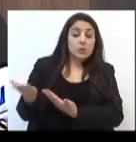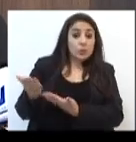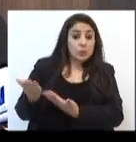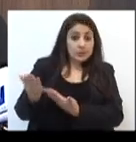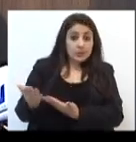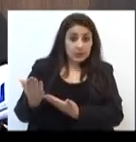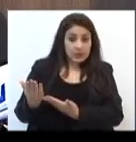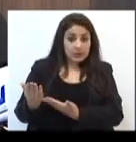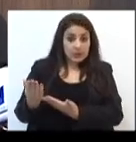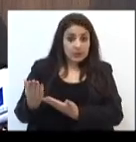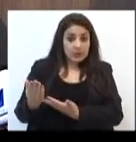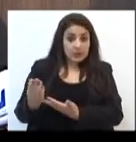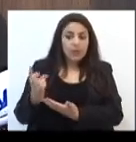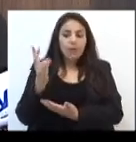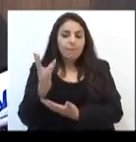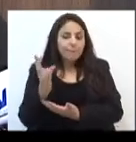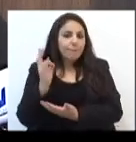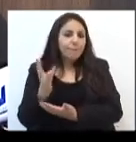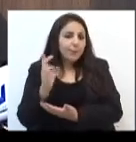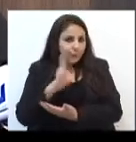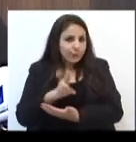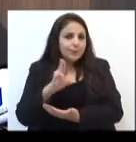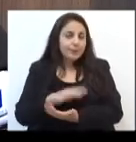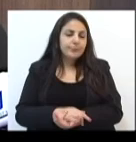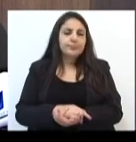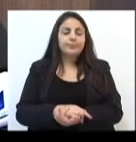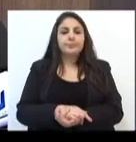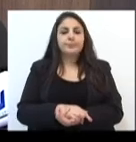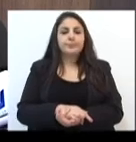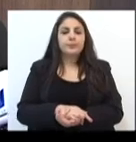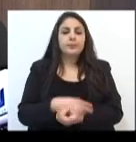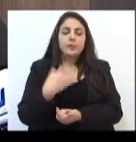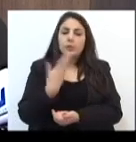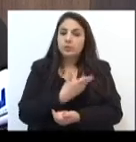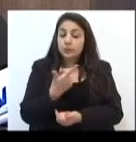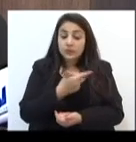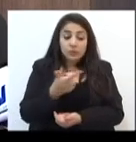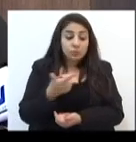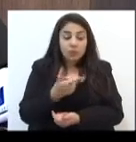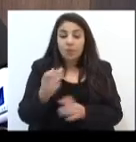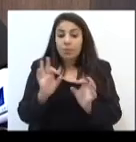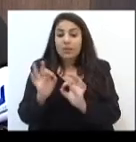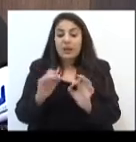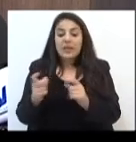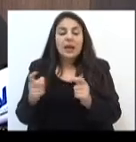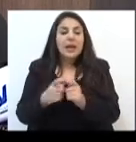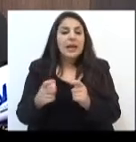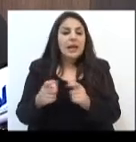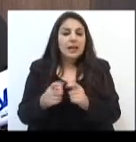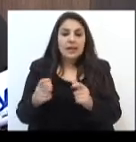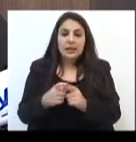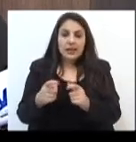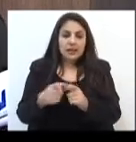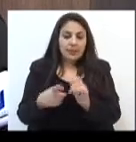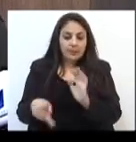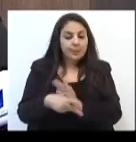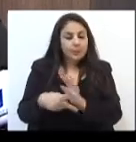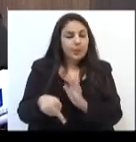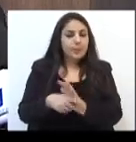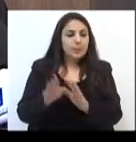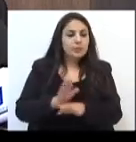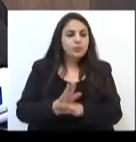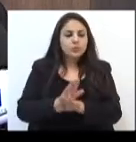atende, nasce a coordenadoria de saúde de mais de 100 municípios, e nós não temos nenhuma clínica para